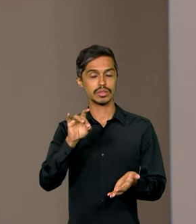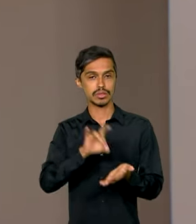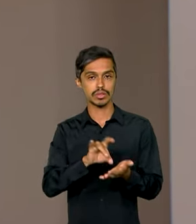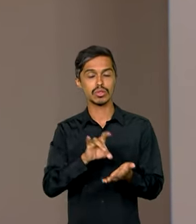estratégicos.